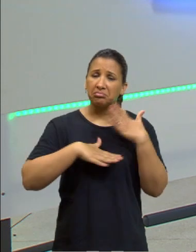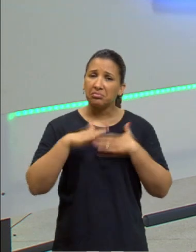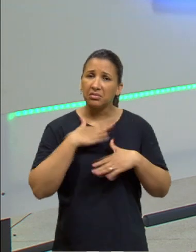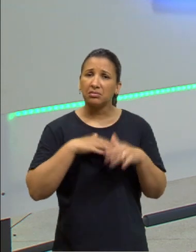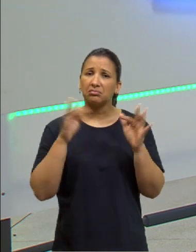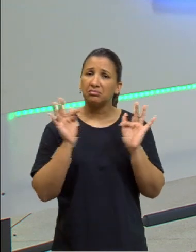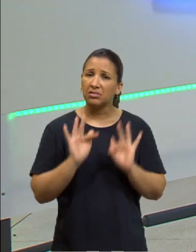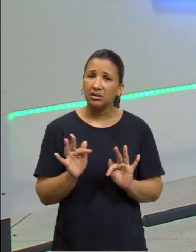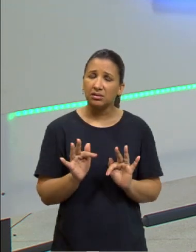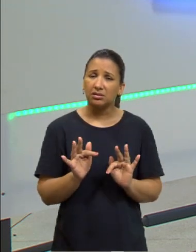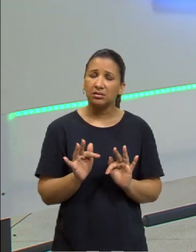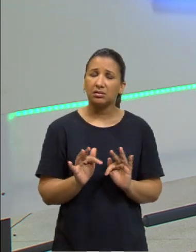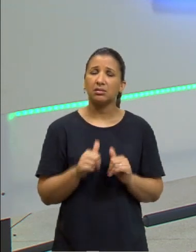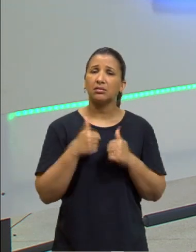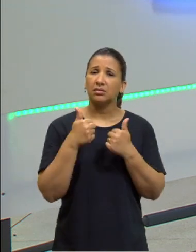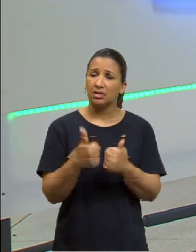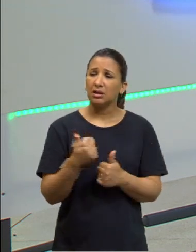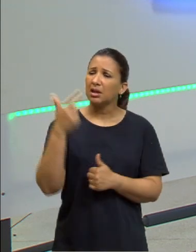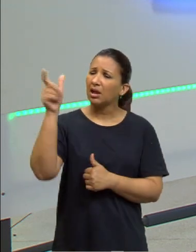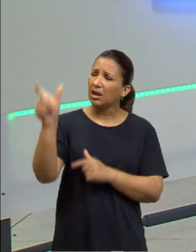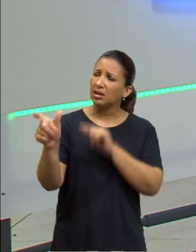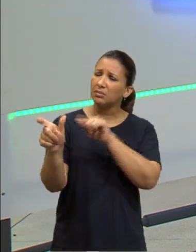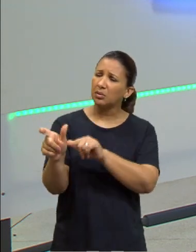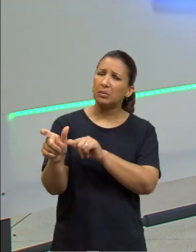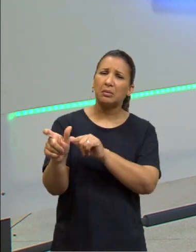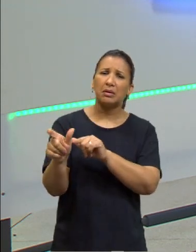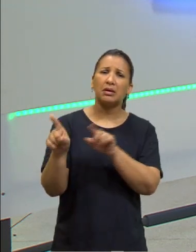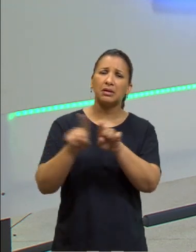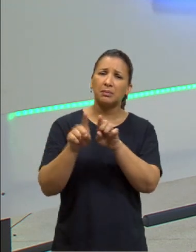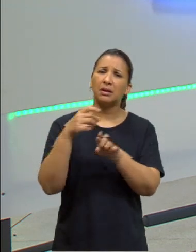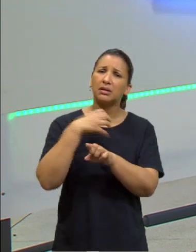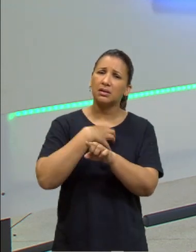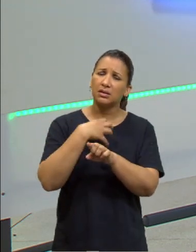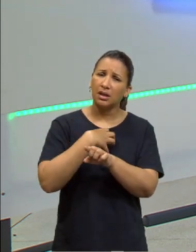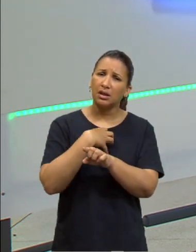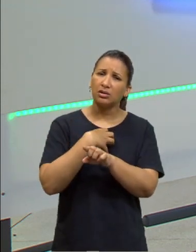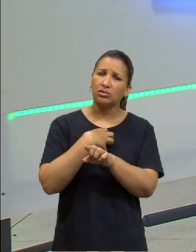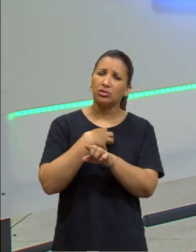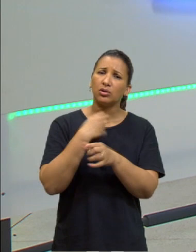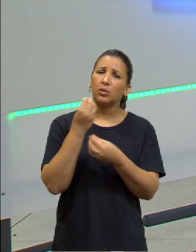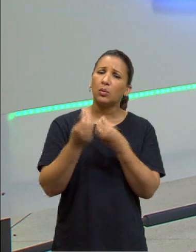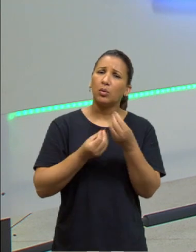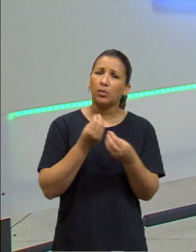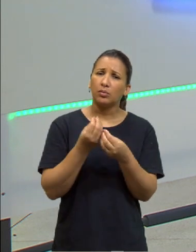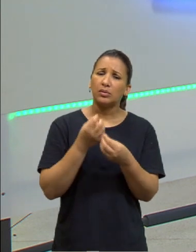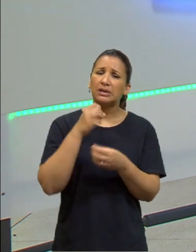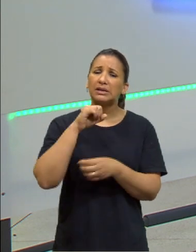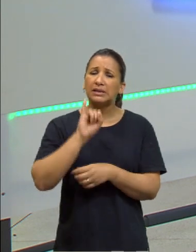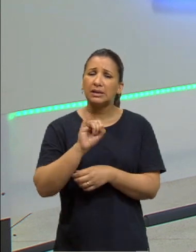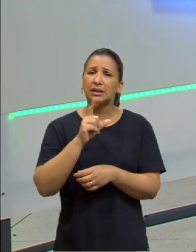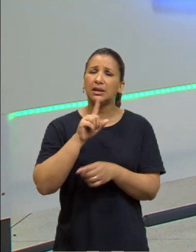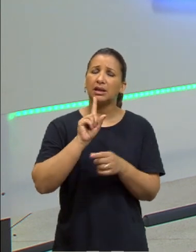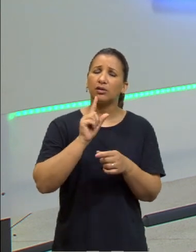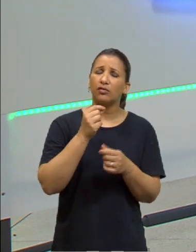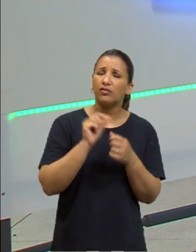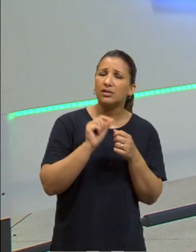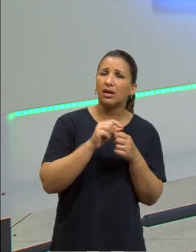tem problema. Tá, então, e as outras pessoas como é que se sentiriam se eu agir desse modo? Bem, tranquilo, ótimo,